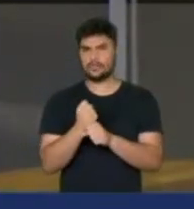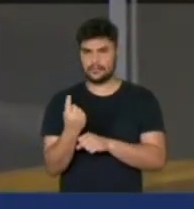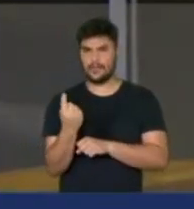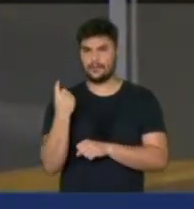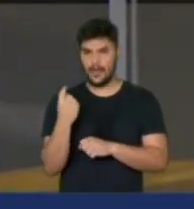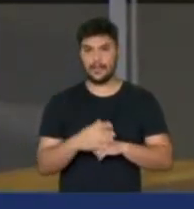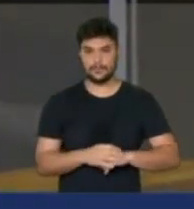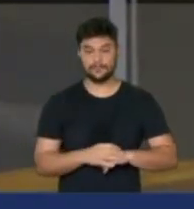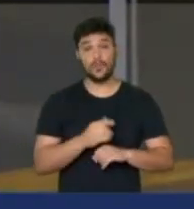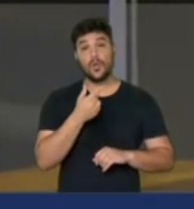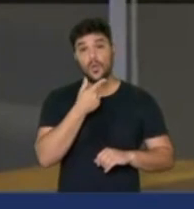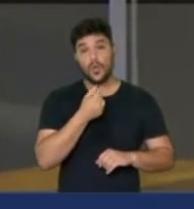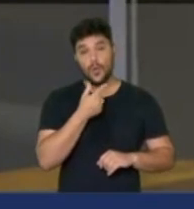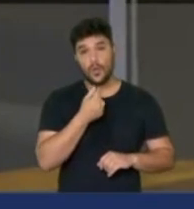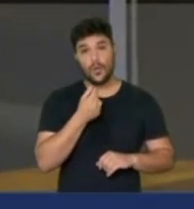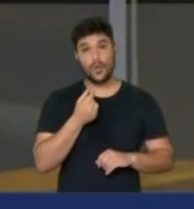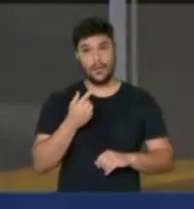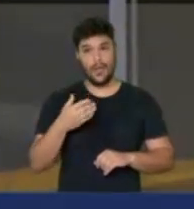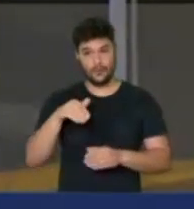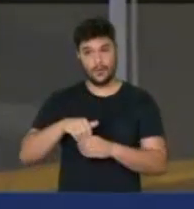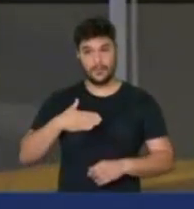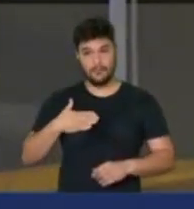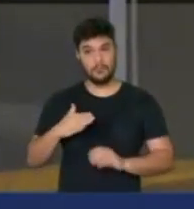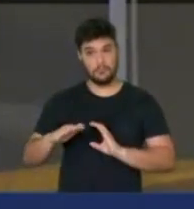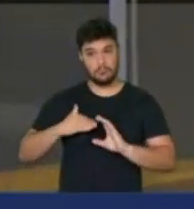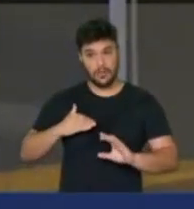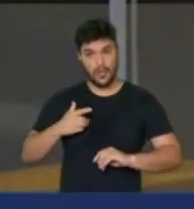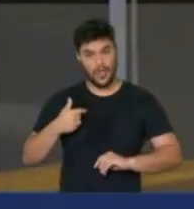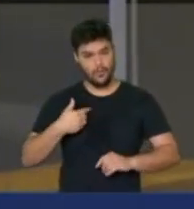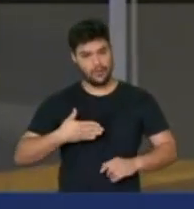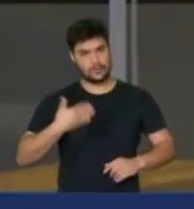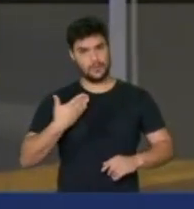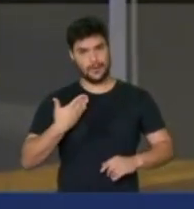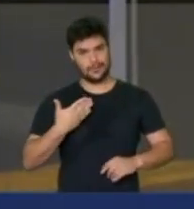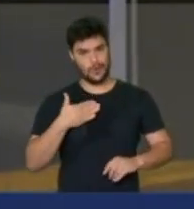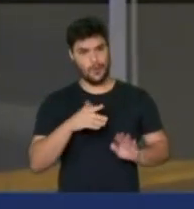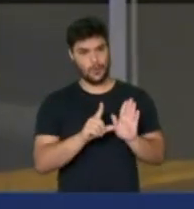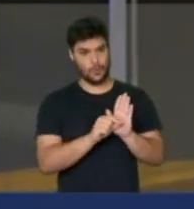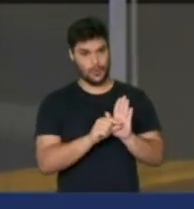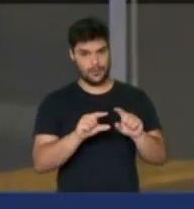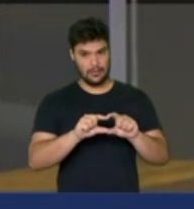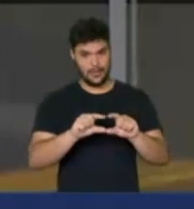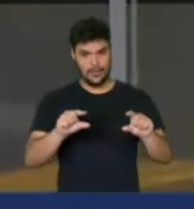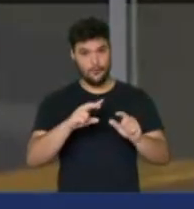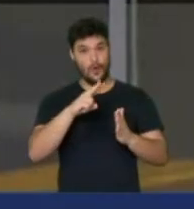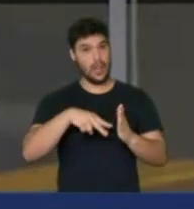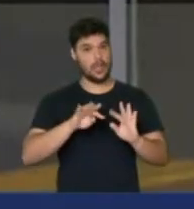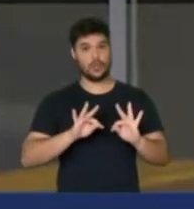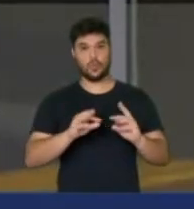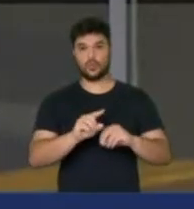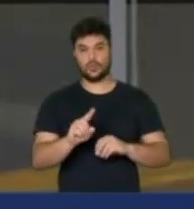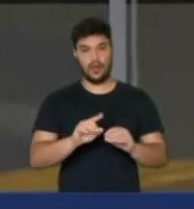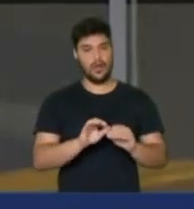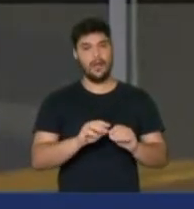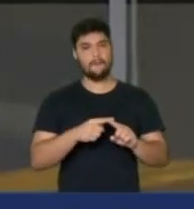por um eleitor. Eu fiquei surpreso com o meu próprio tweet. Não vou ler a thread toda, mas a parte que mais importa é